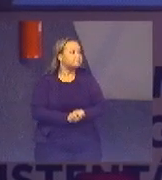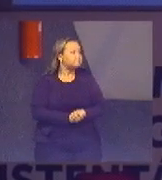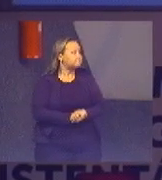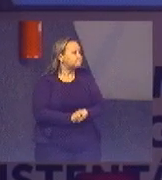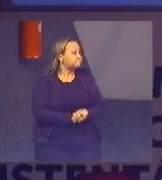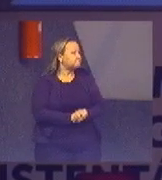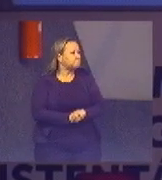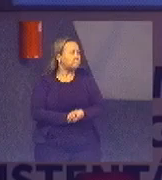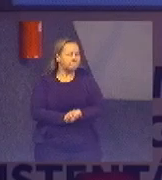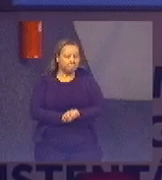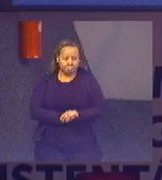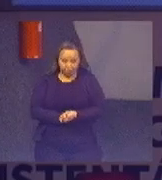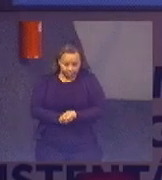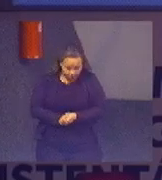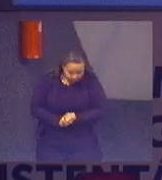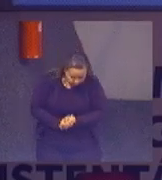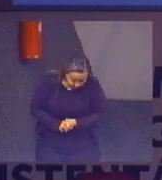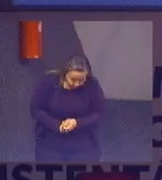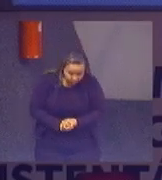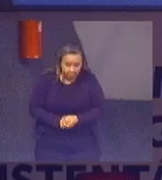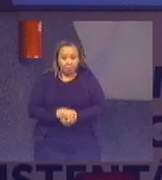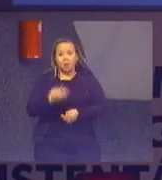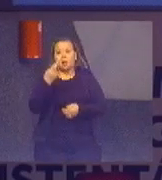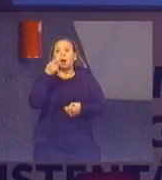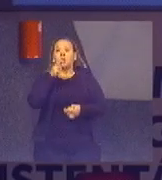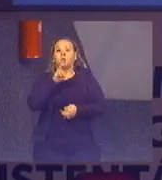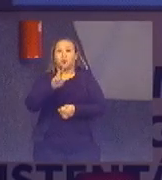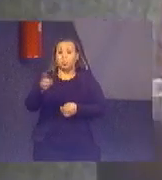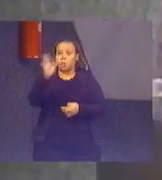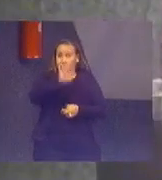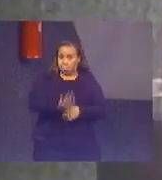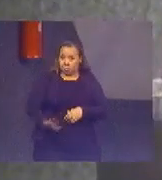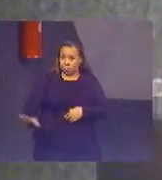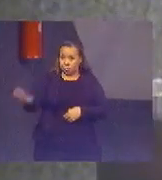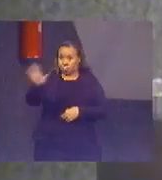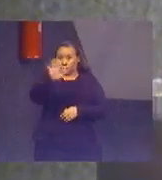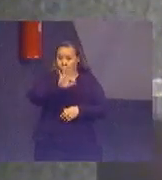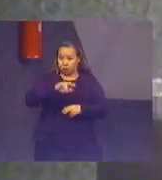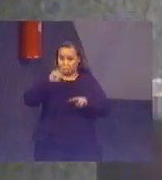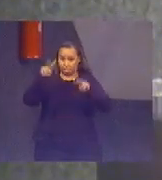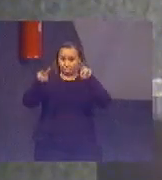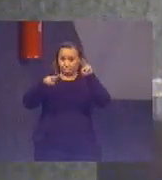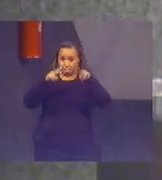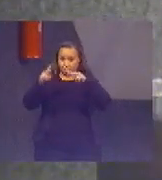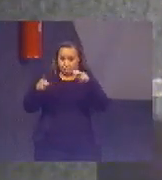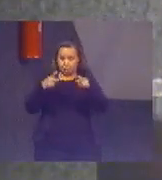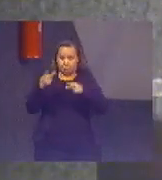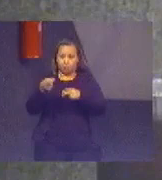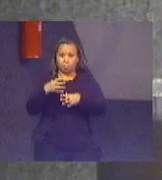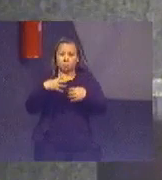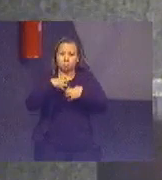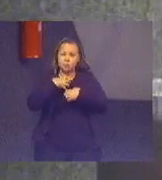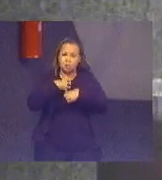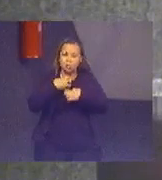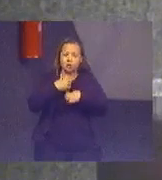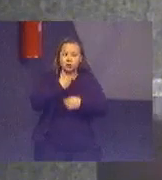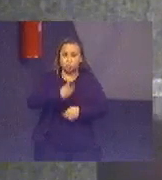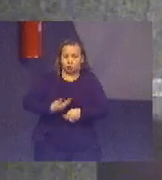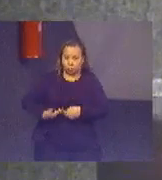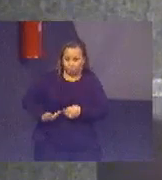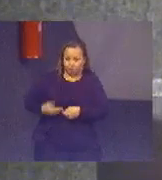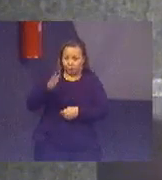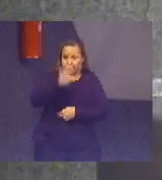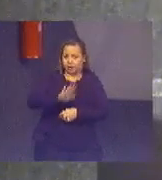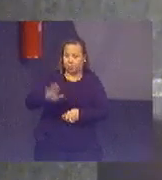Bom, o resultado geral, panorâmico, foi que constatou-se que o governo federal possui iniciativas